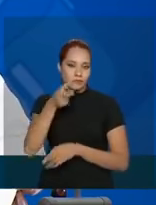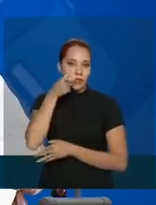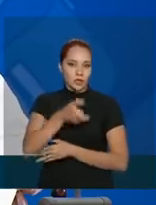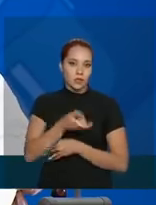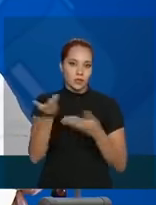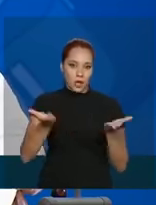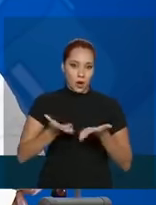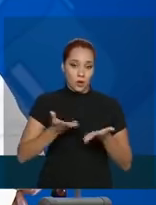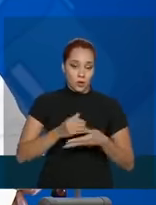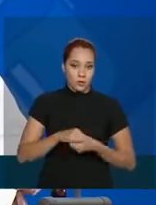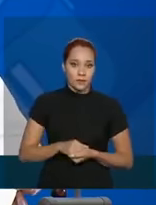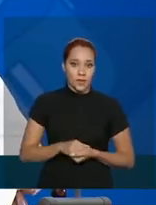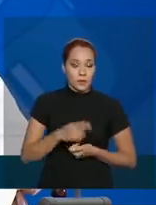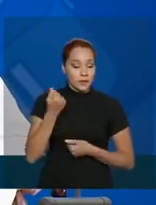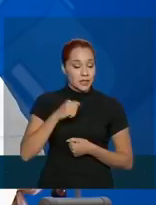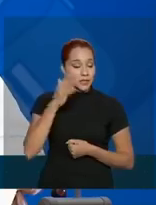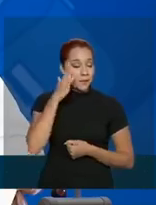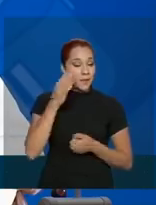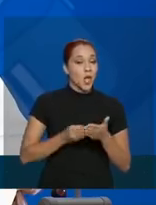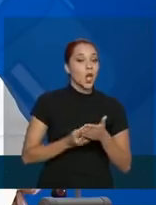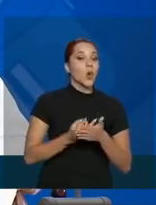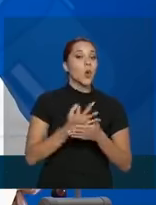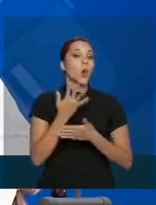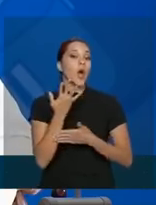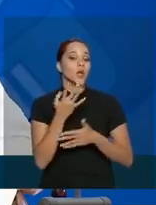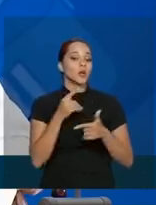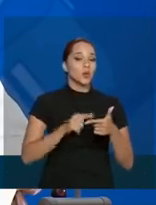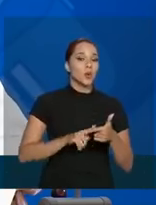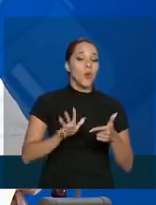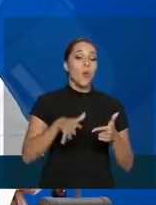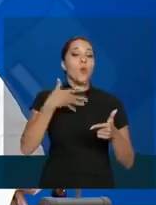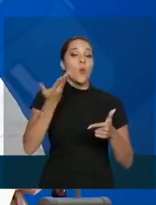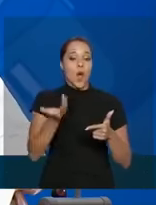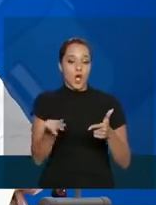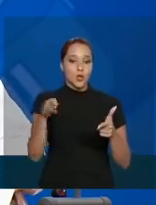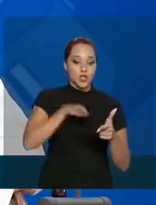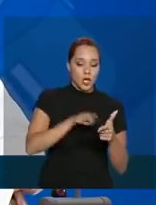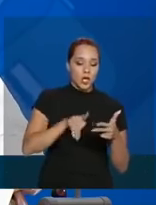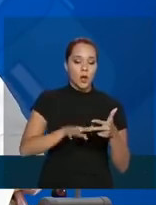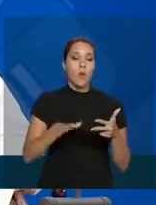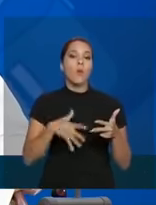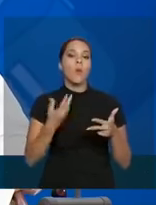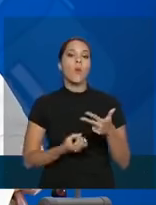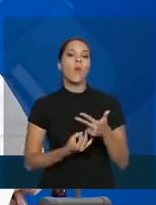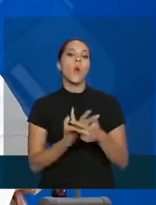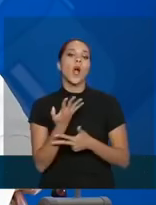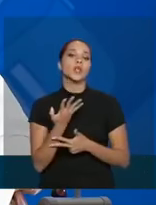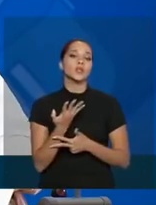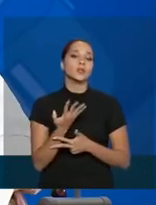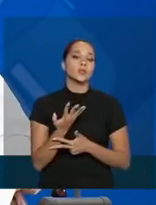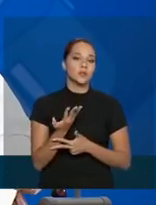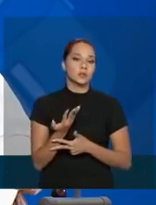momento. Quanto, quanto, quanto custa, quanto pode entregar e qual é o quantitativo que tem.